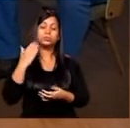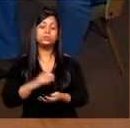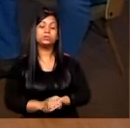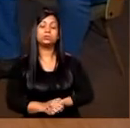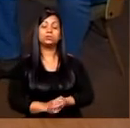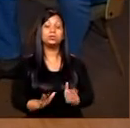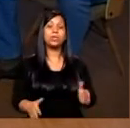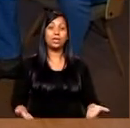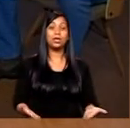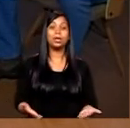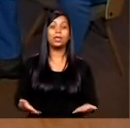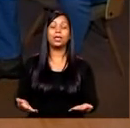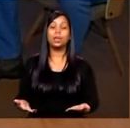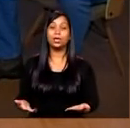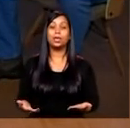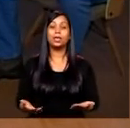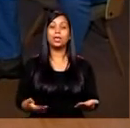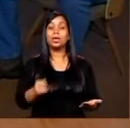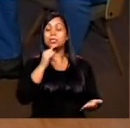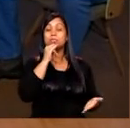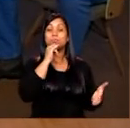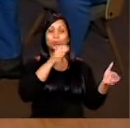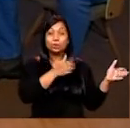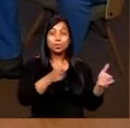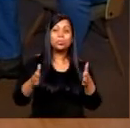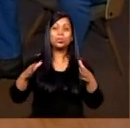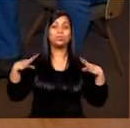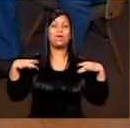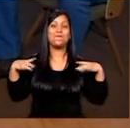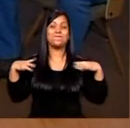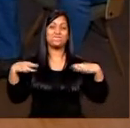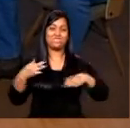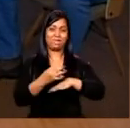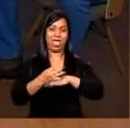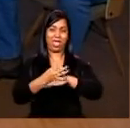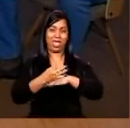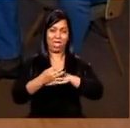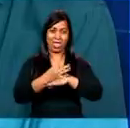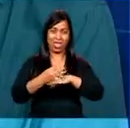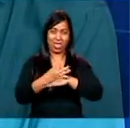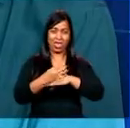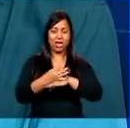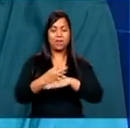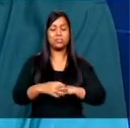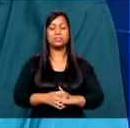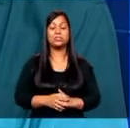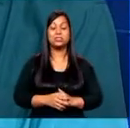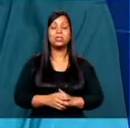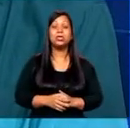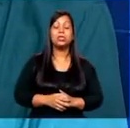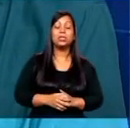eu estou num período, assim, de férias, na verdade, substituído pela Cássia. A gente